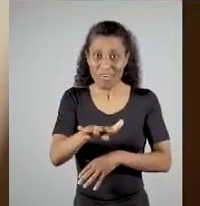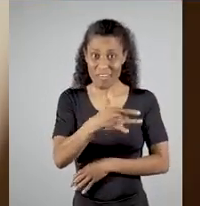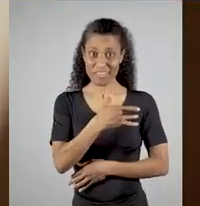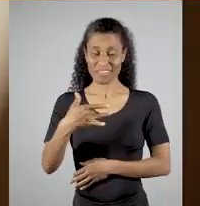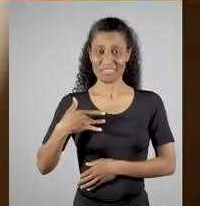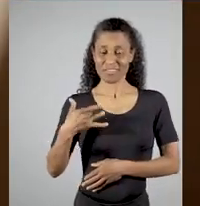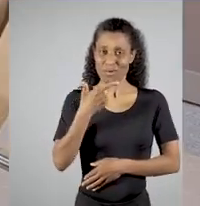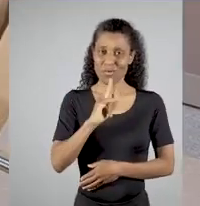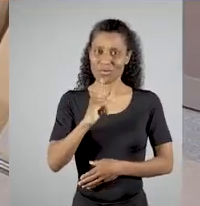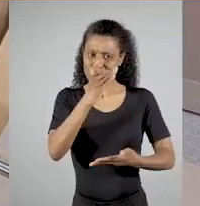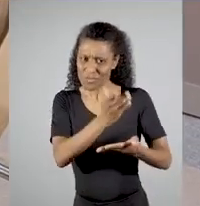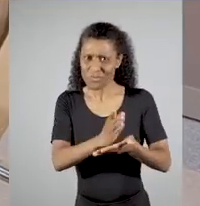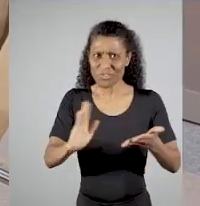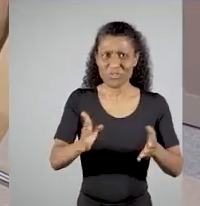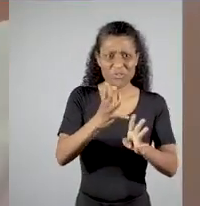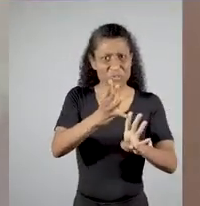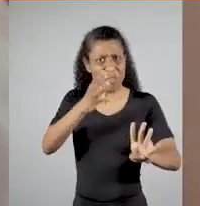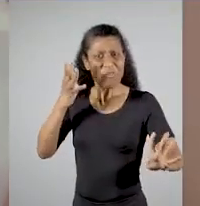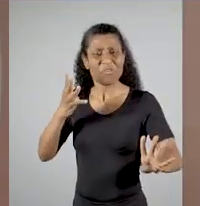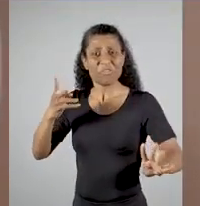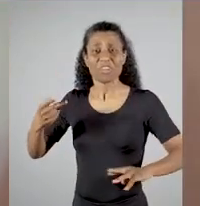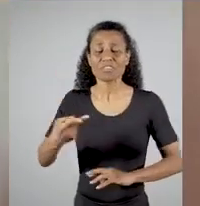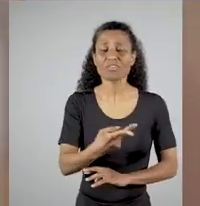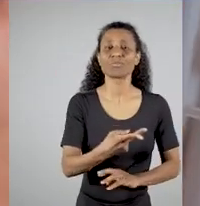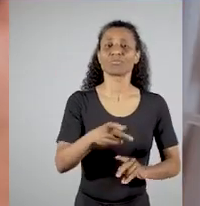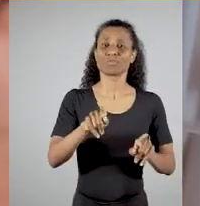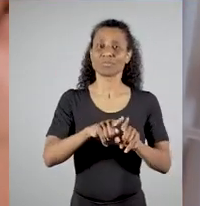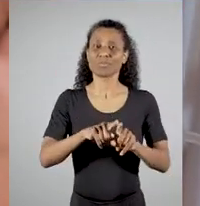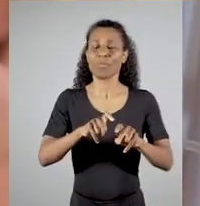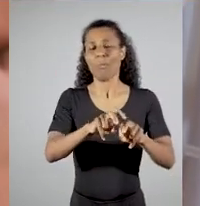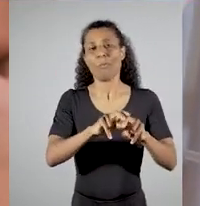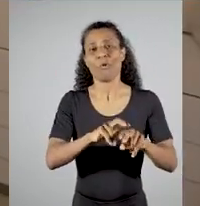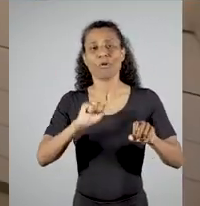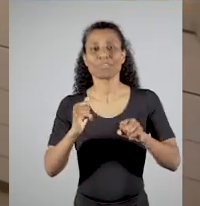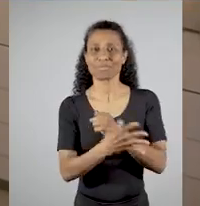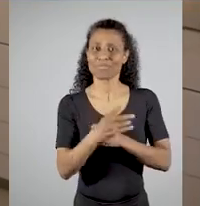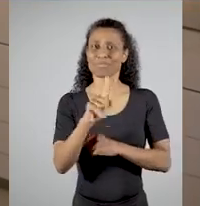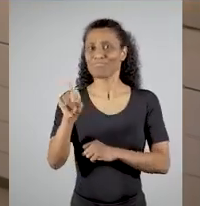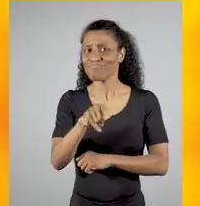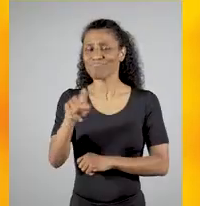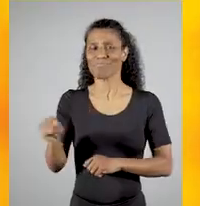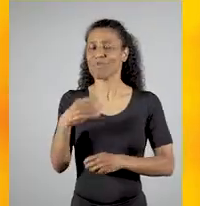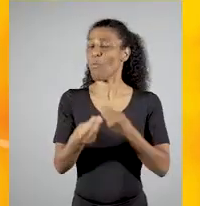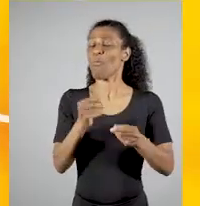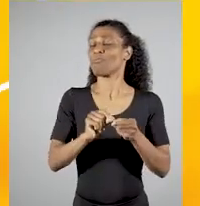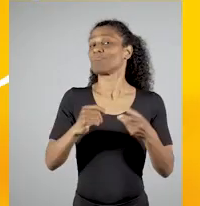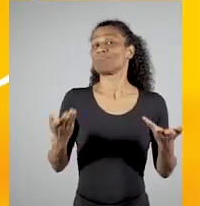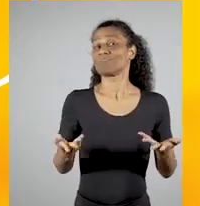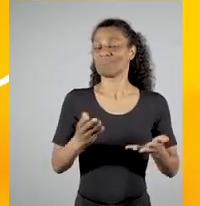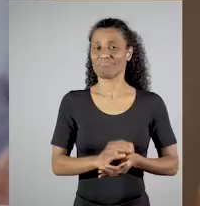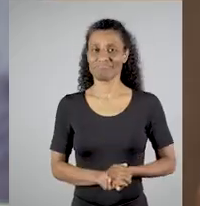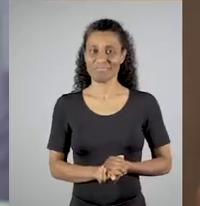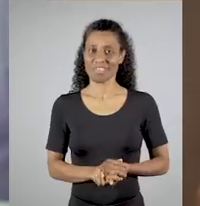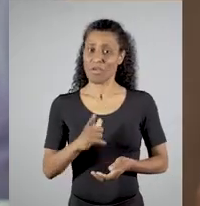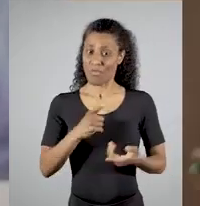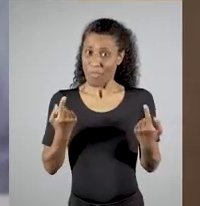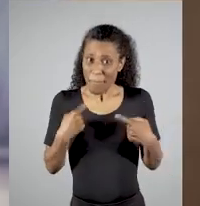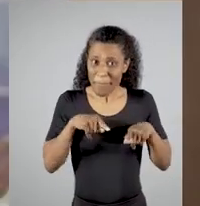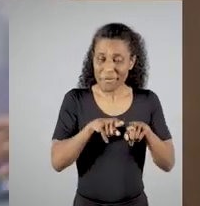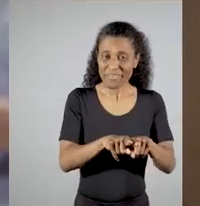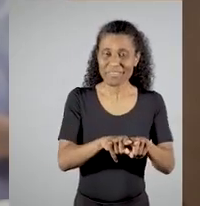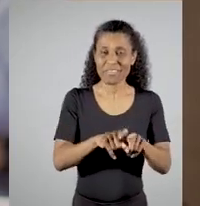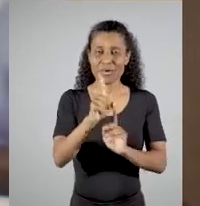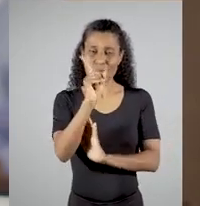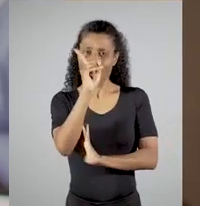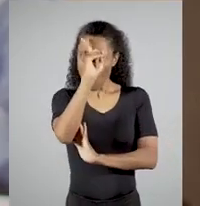um mutirão na saúde pra acabar com a fila de cirurgias e exames adiados pela pandemia. E como faz? Vamos fazer